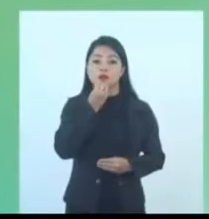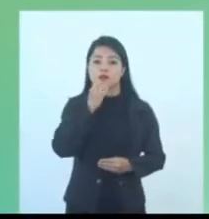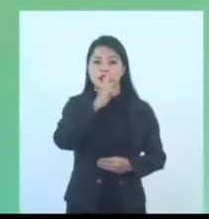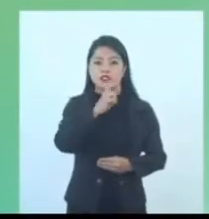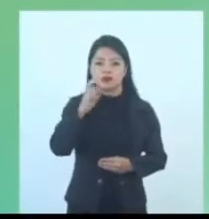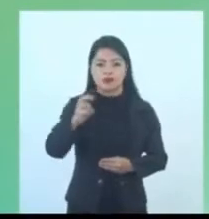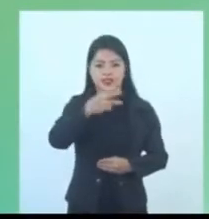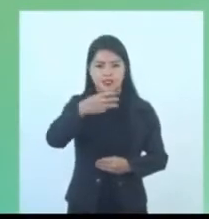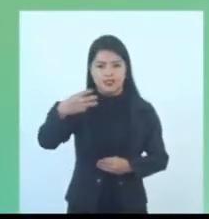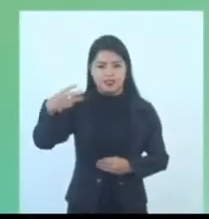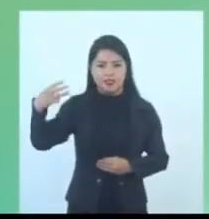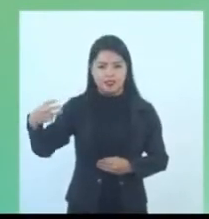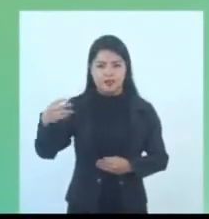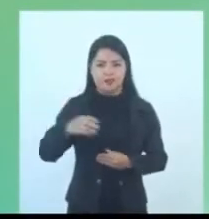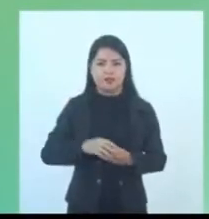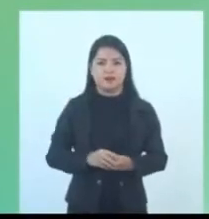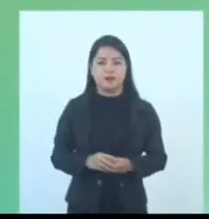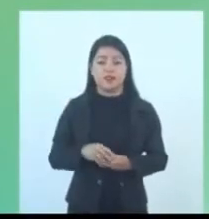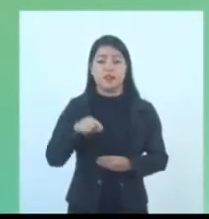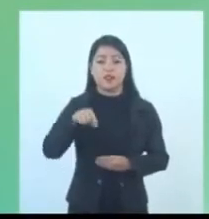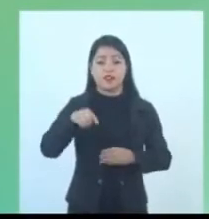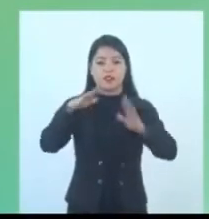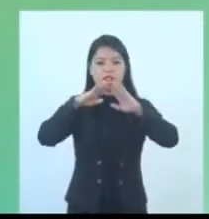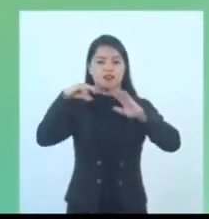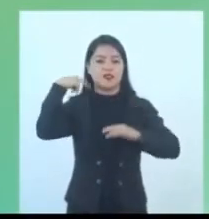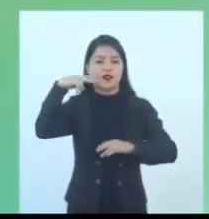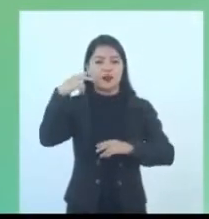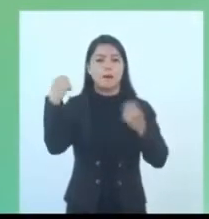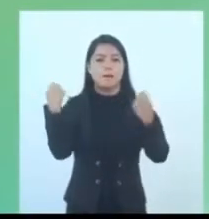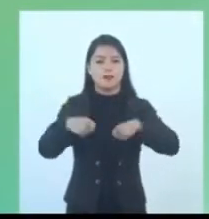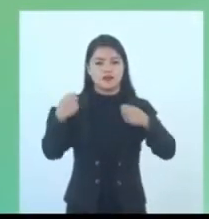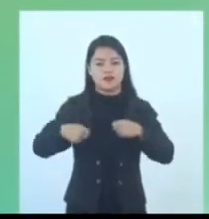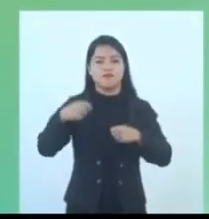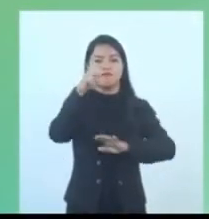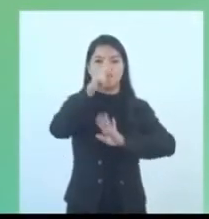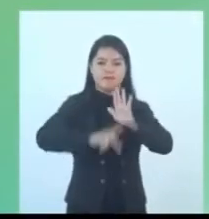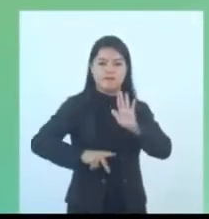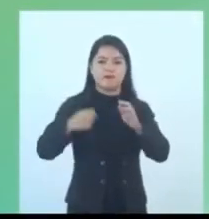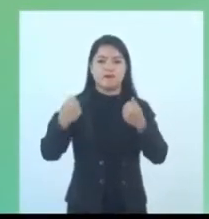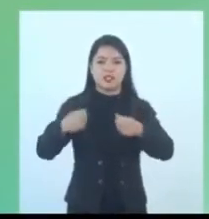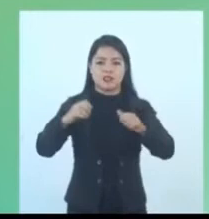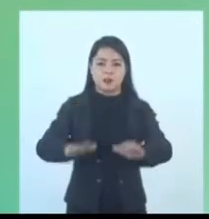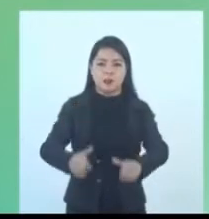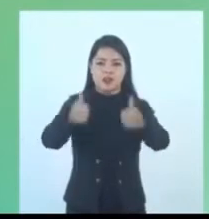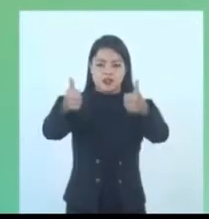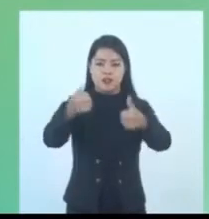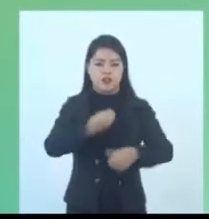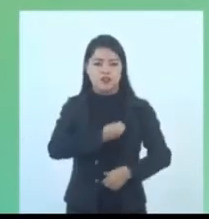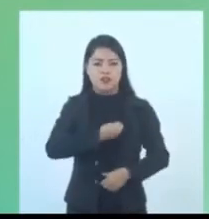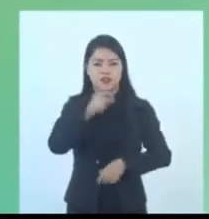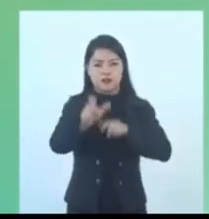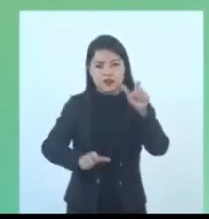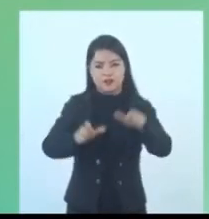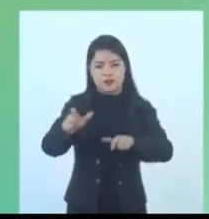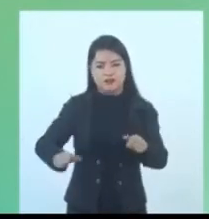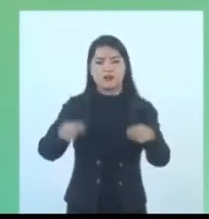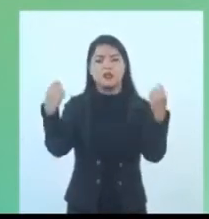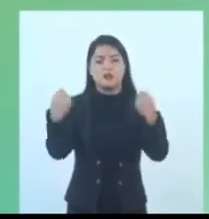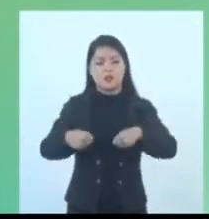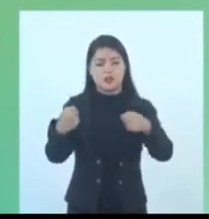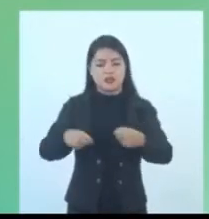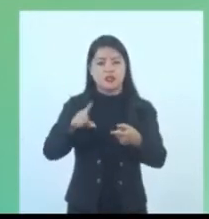Sou a Olhão de Impressão, 55-333. Nossa Câmara de Vereadores precisa de projetos que melhorem o dia a dia das pessoas.